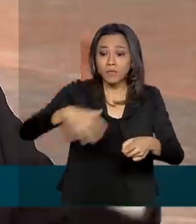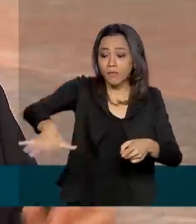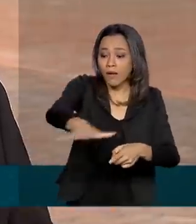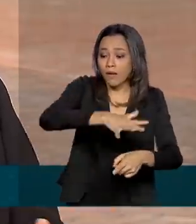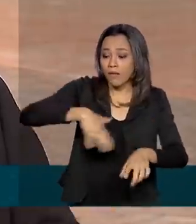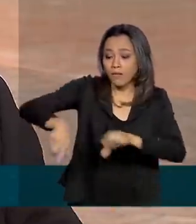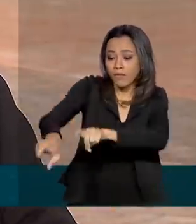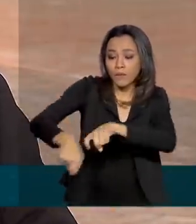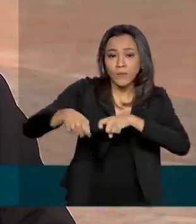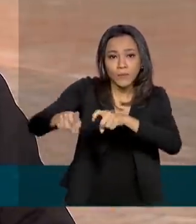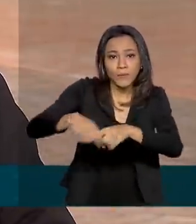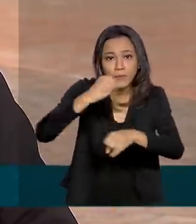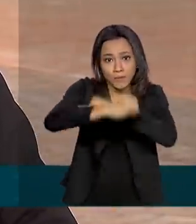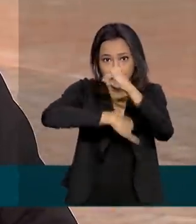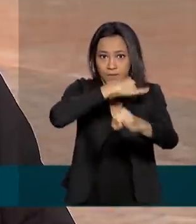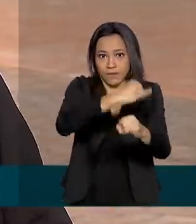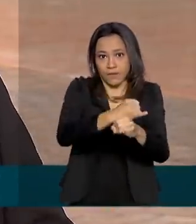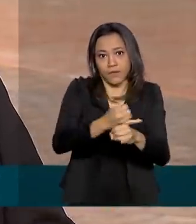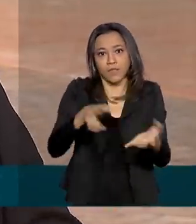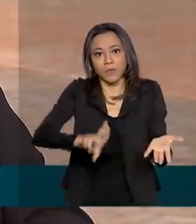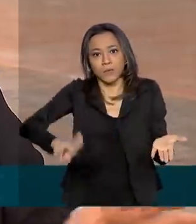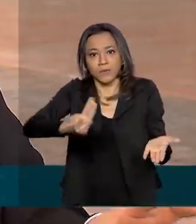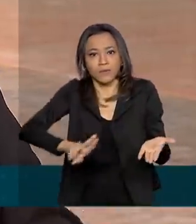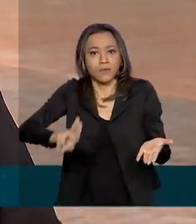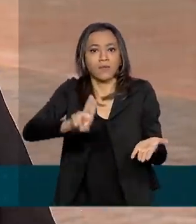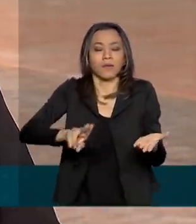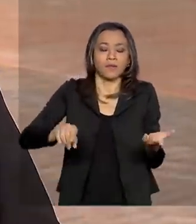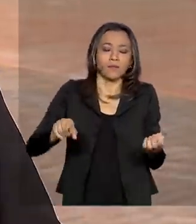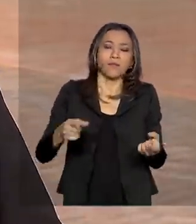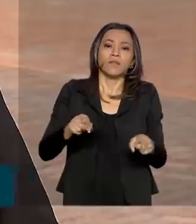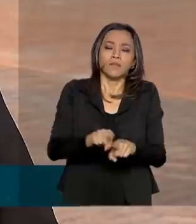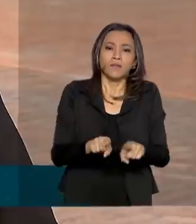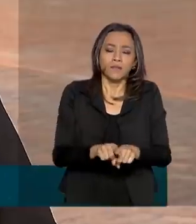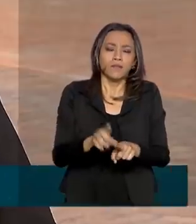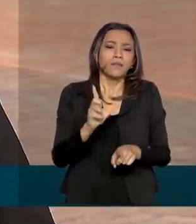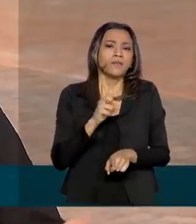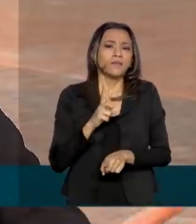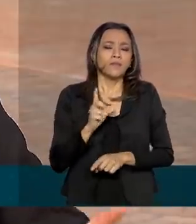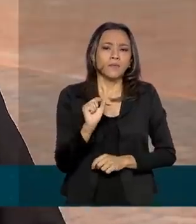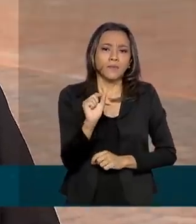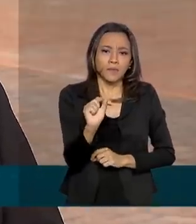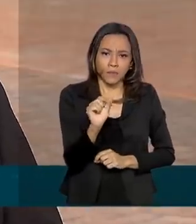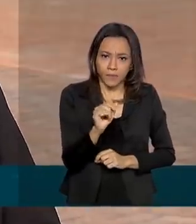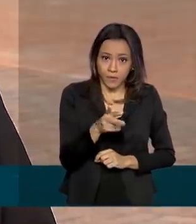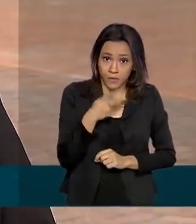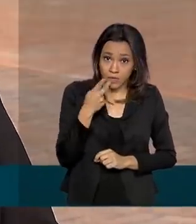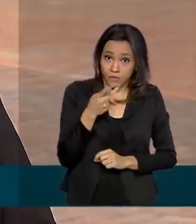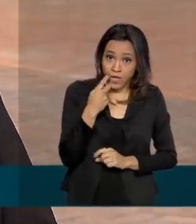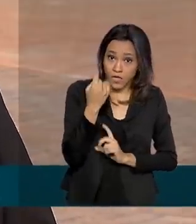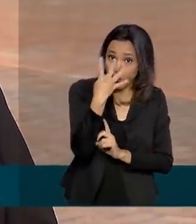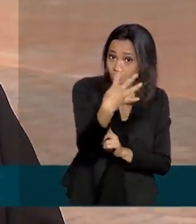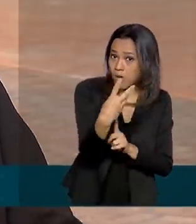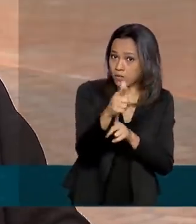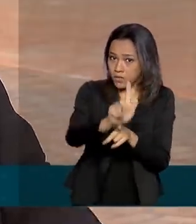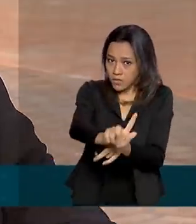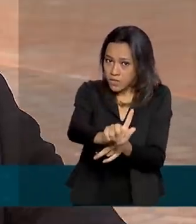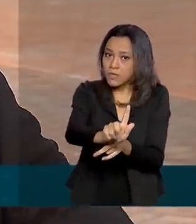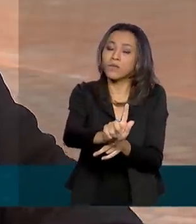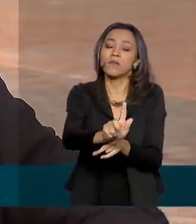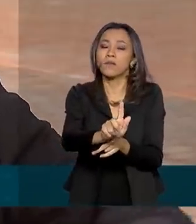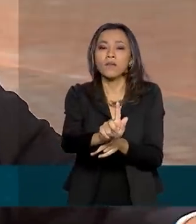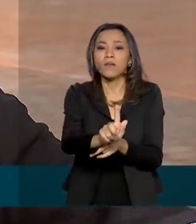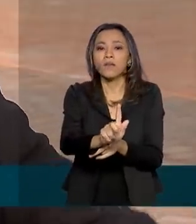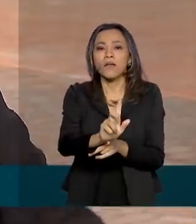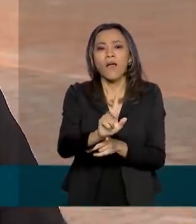uma, entre aspas, uma conexão também com a cobertura de, quando você fala em 4G, né, que também para